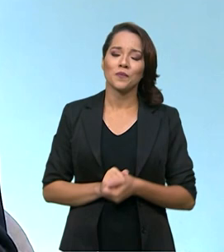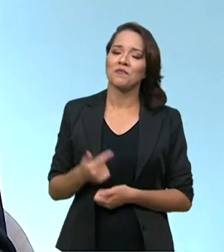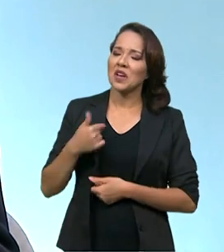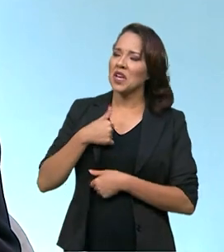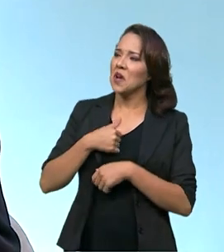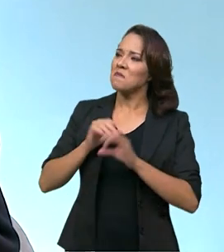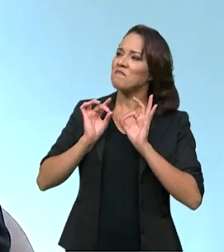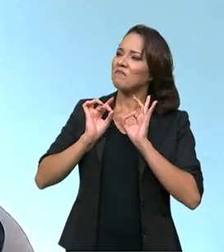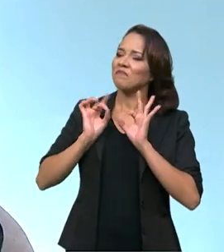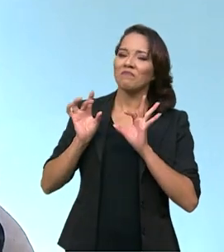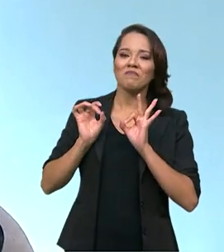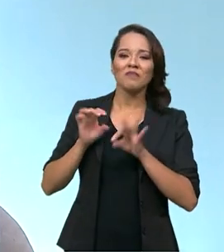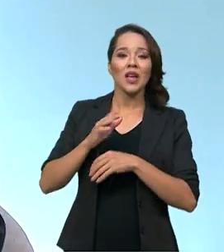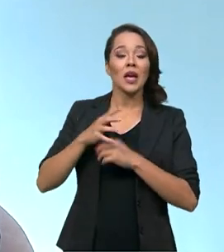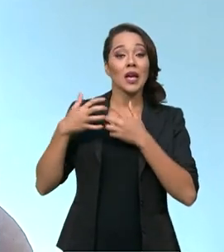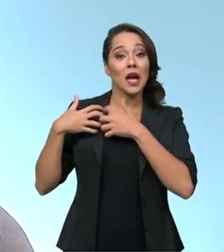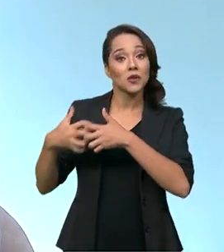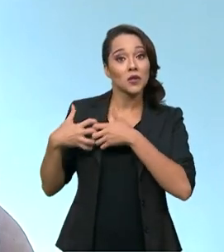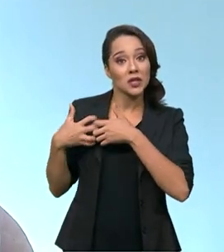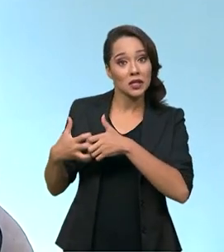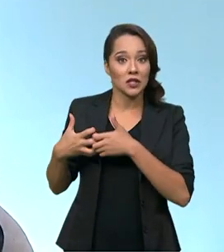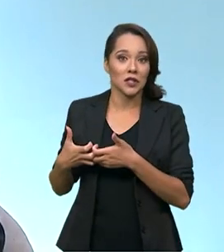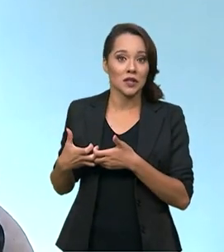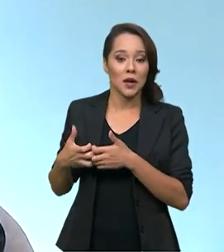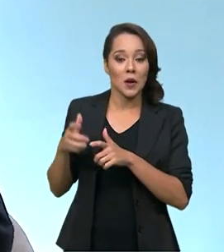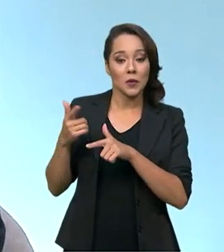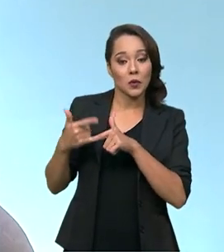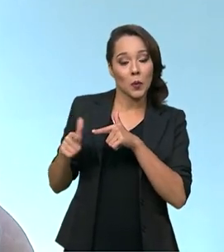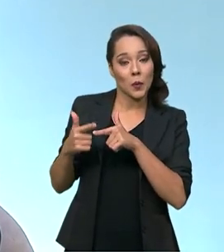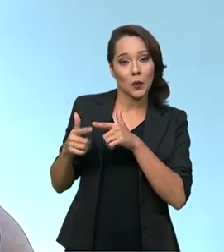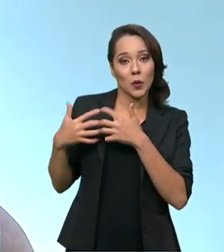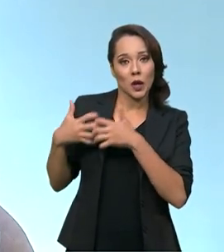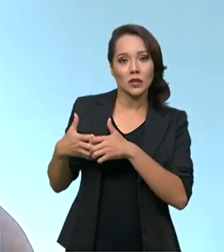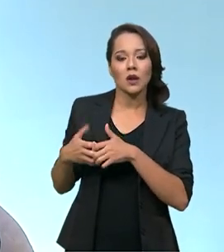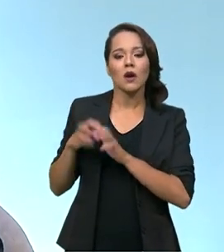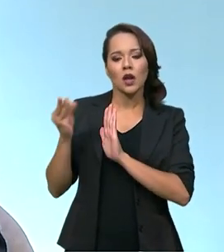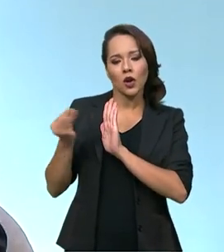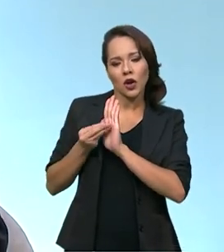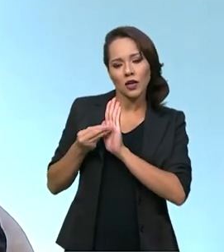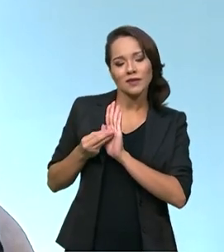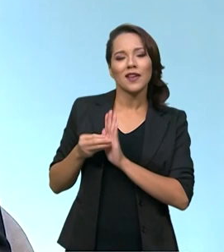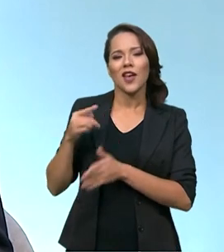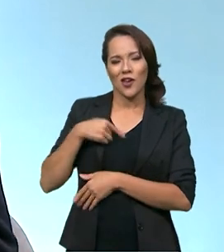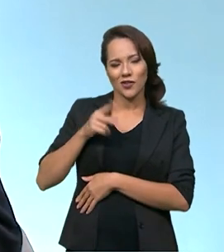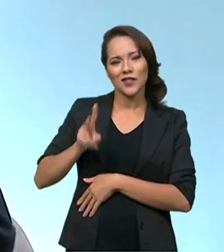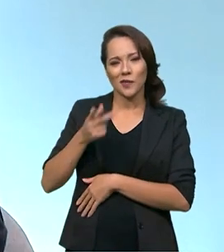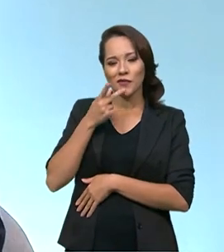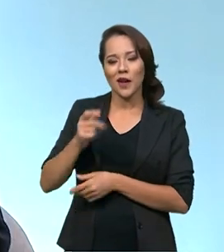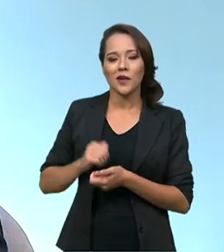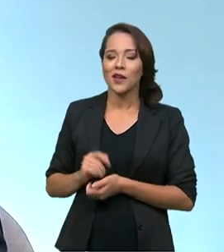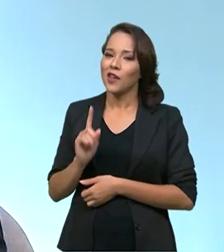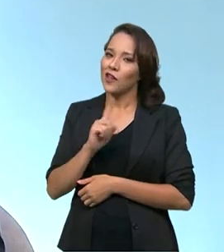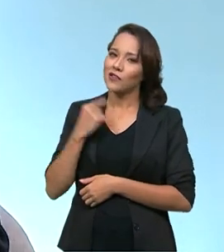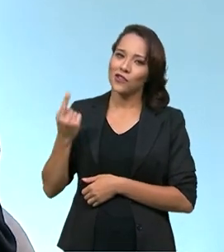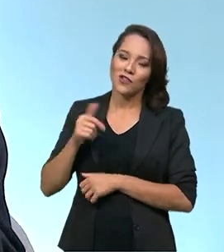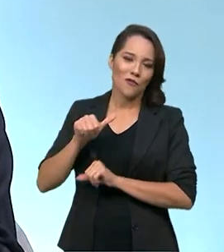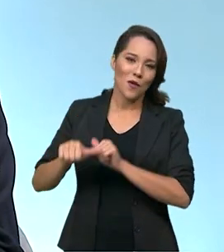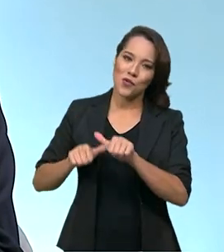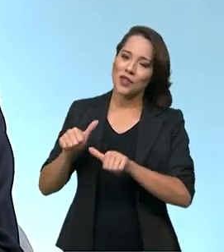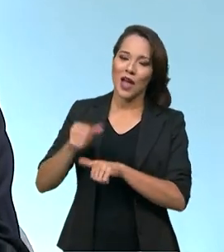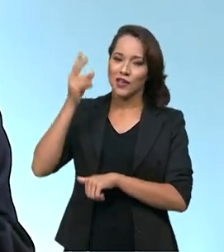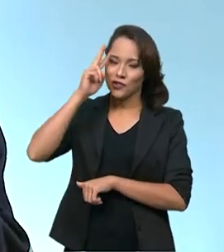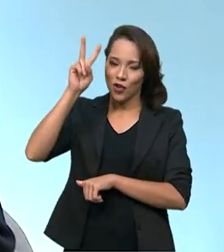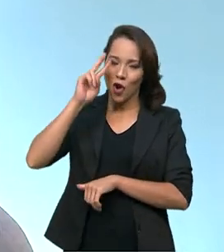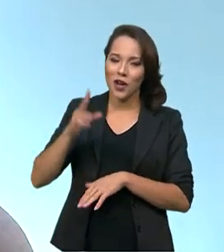especialista em cardiologia intervencionista, que implanta estentes nas coronárias. Eu sempre digo que nós não vamos mudar a